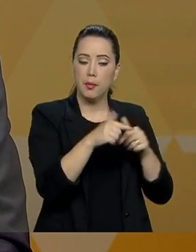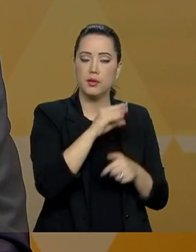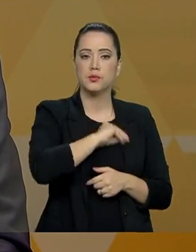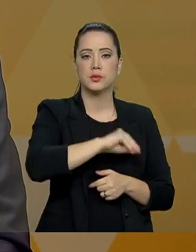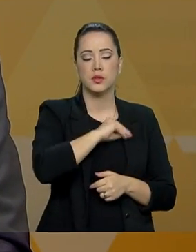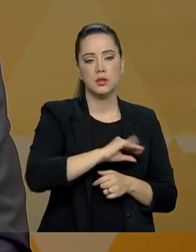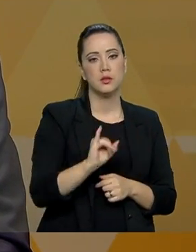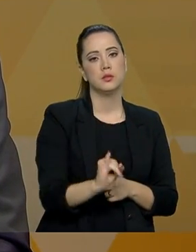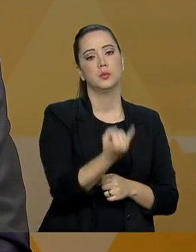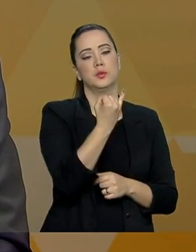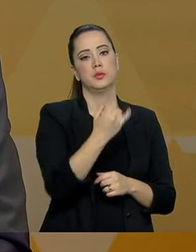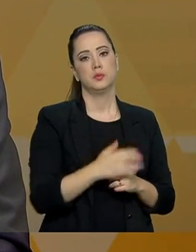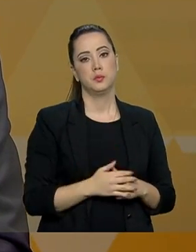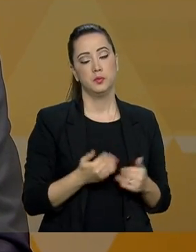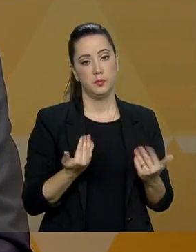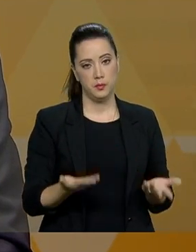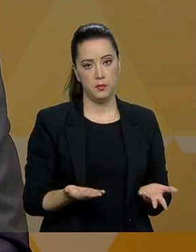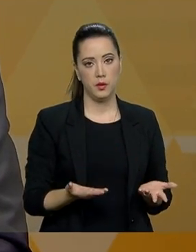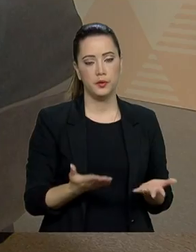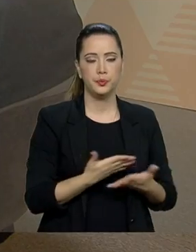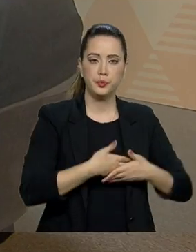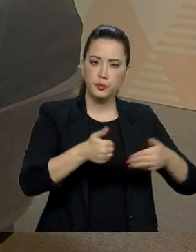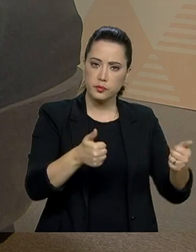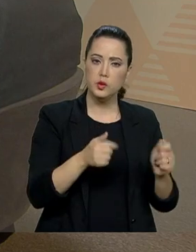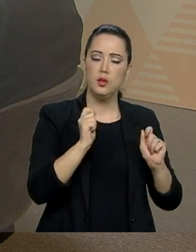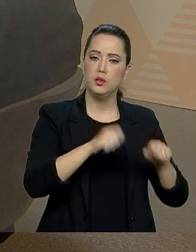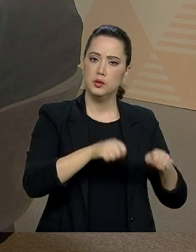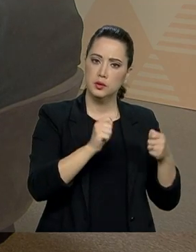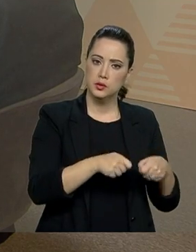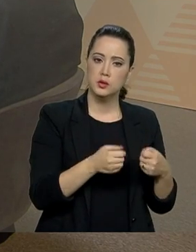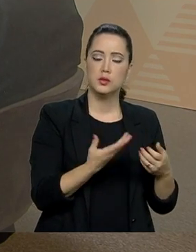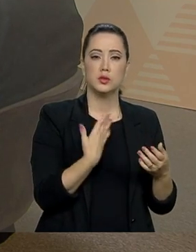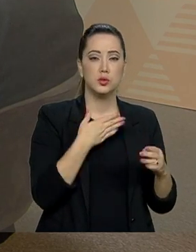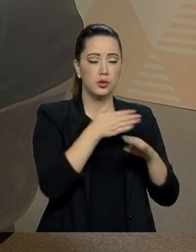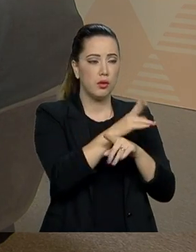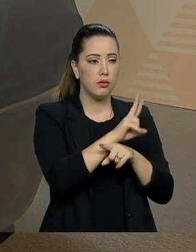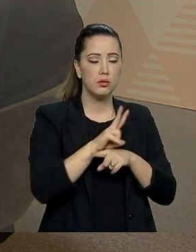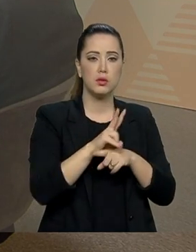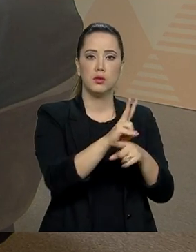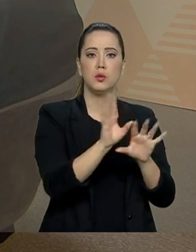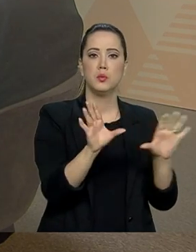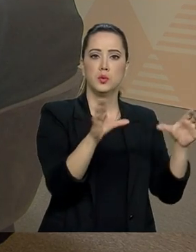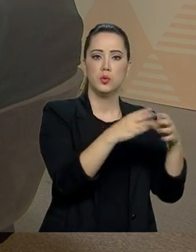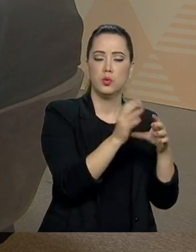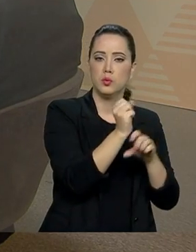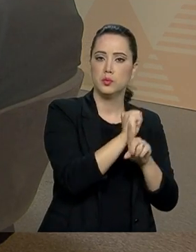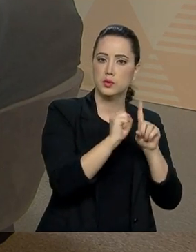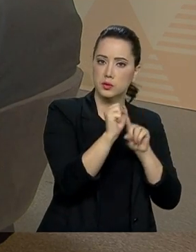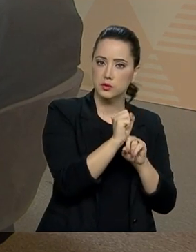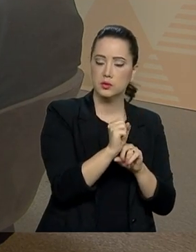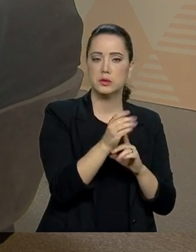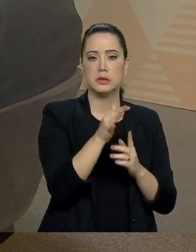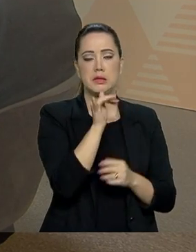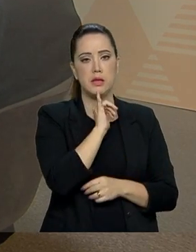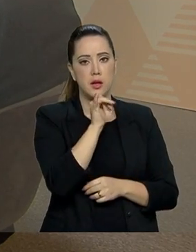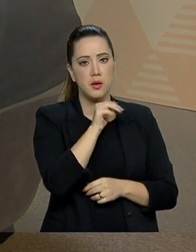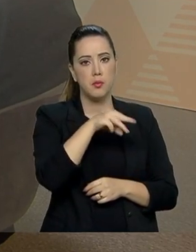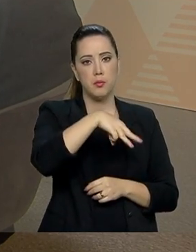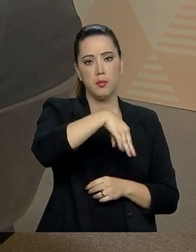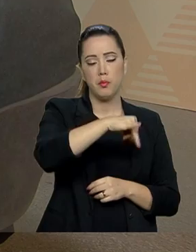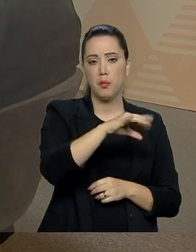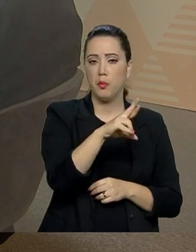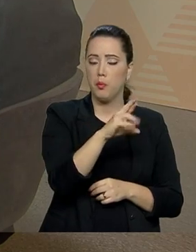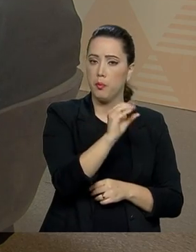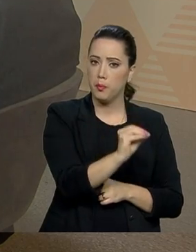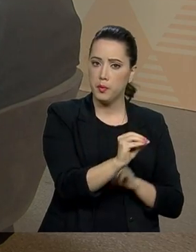renda e oportunidade. Melhoria das condições de acesso a crédito para o conjunto da sociedade, principalmente para micro e